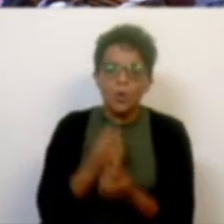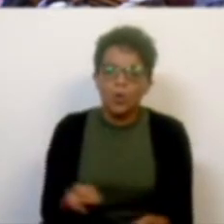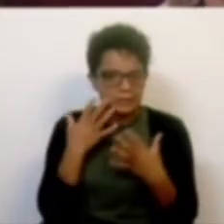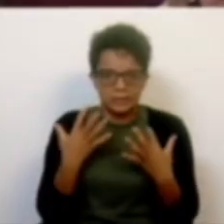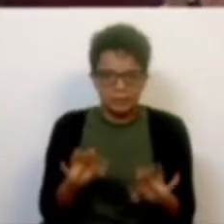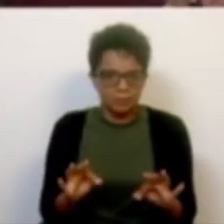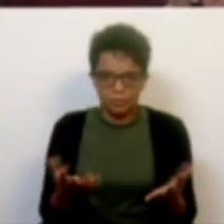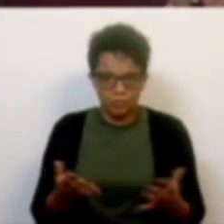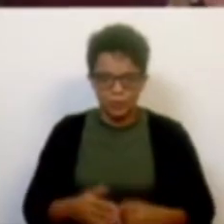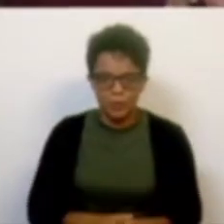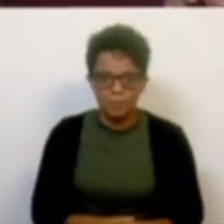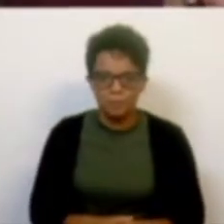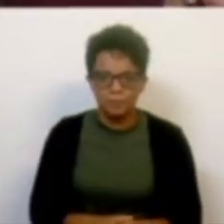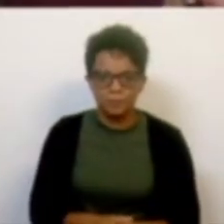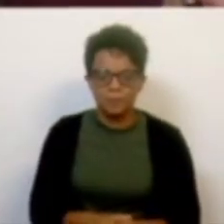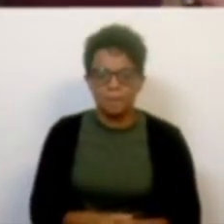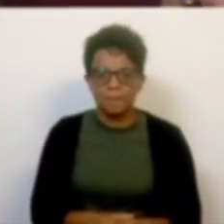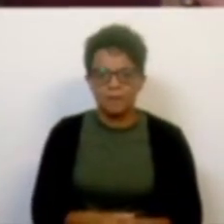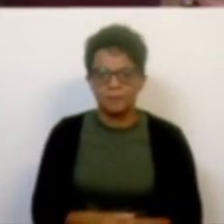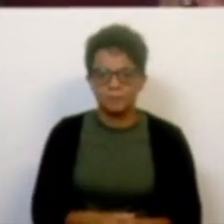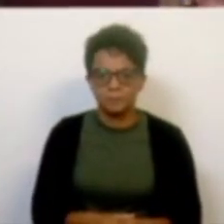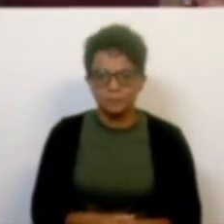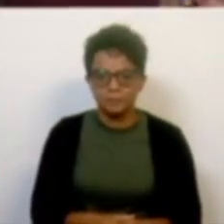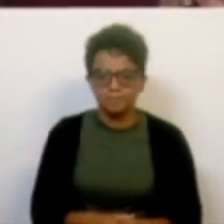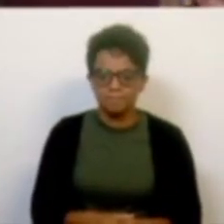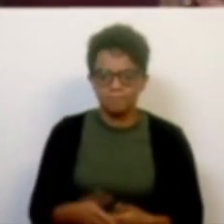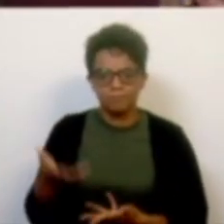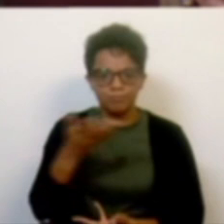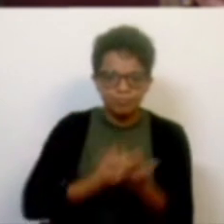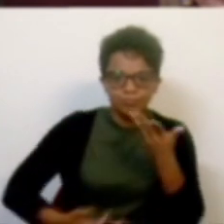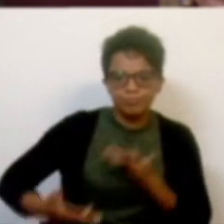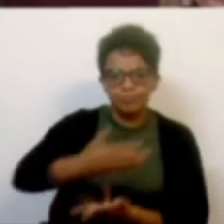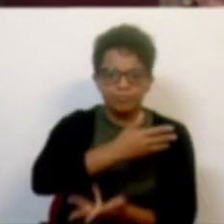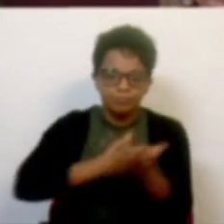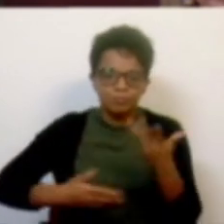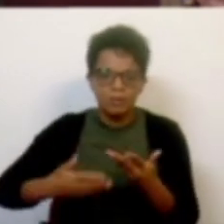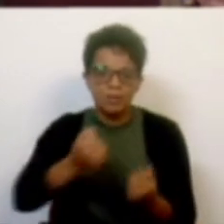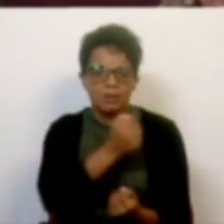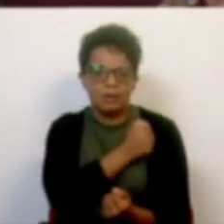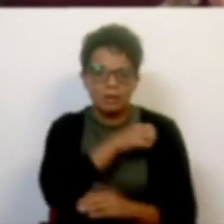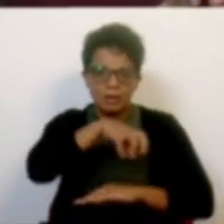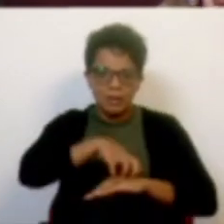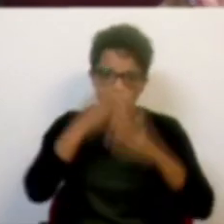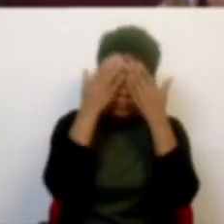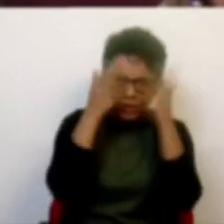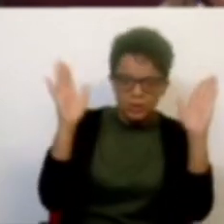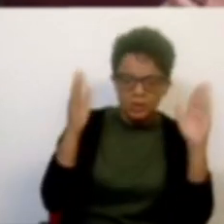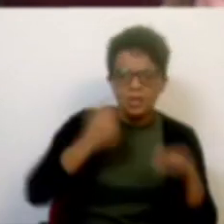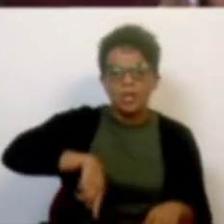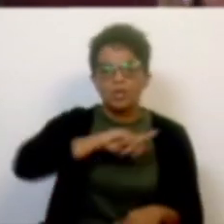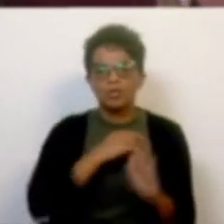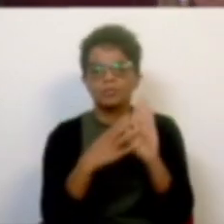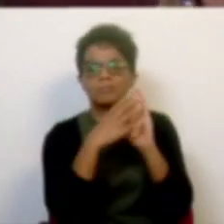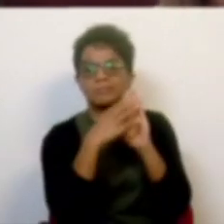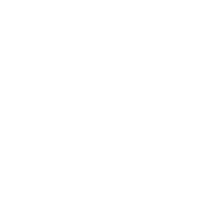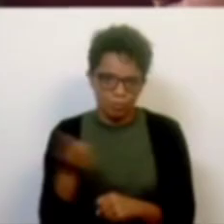repetir. Se não somos capazes de nos entender na casa da democracia, que exemplo estamos a